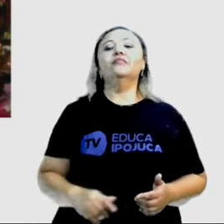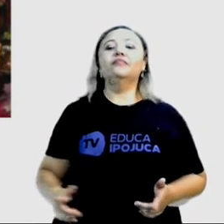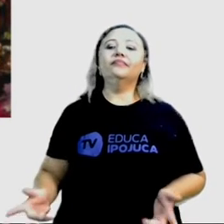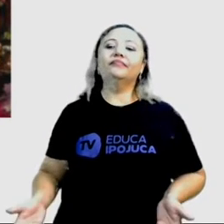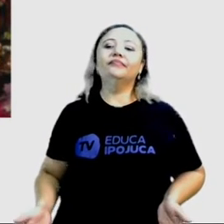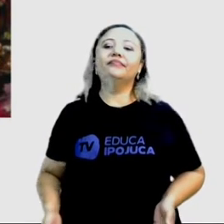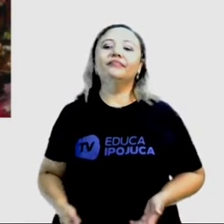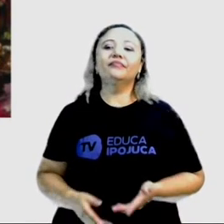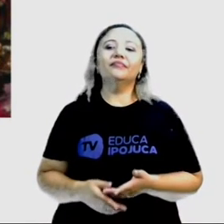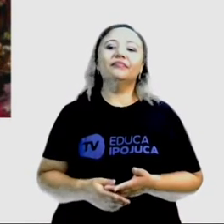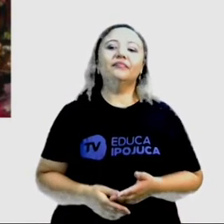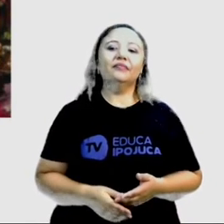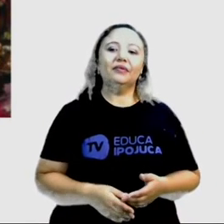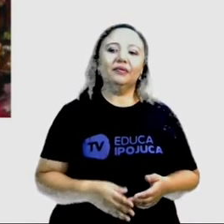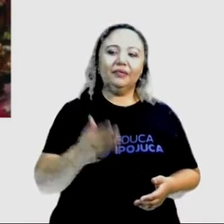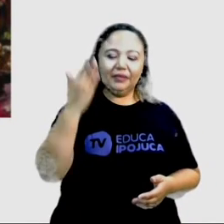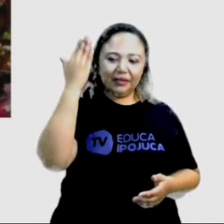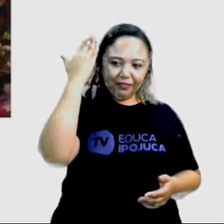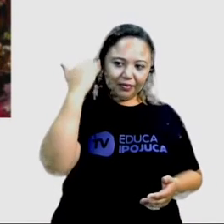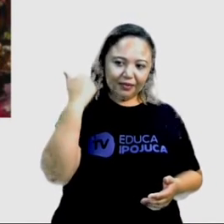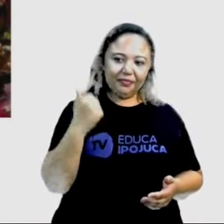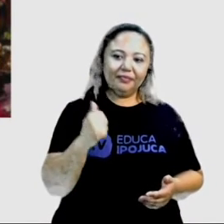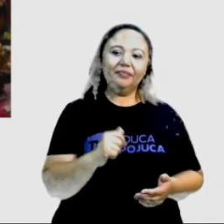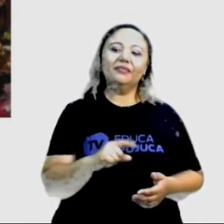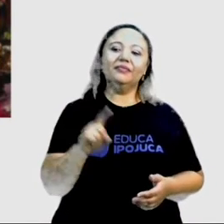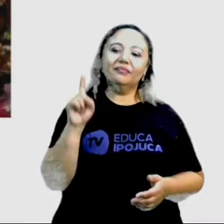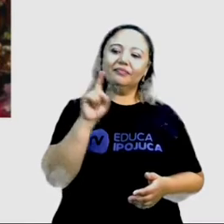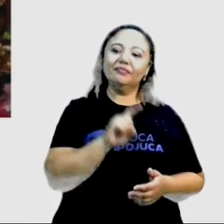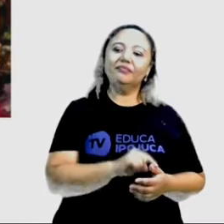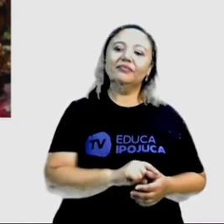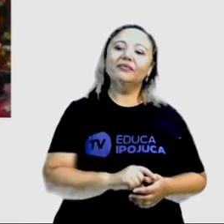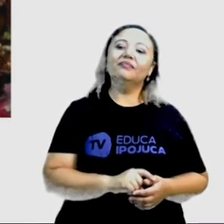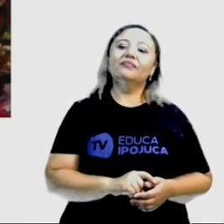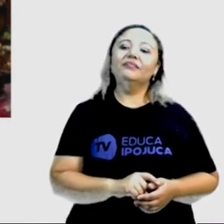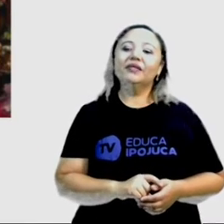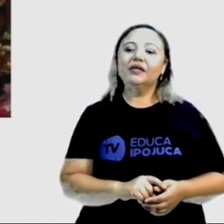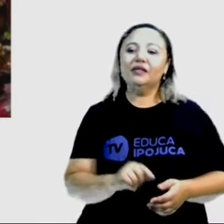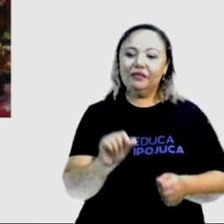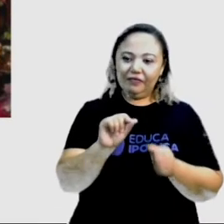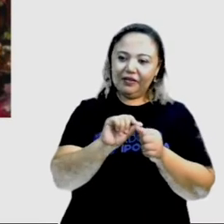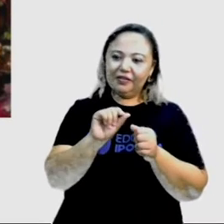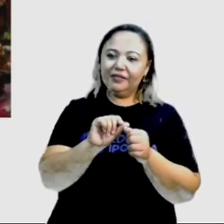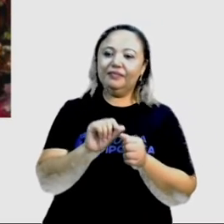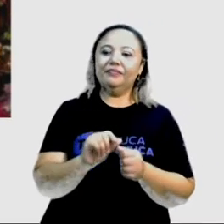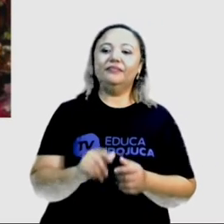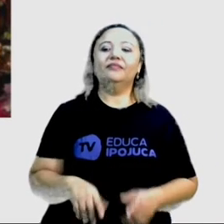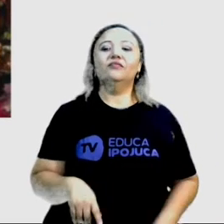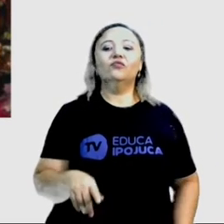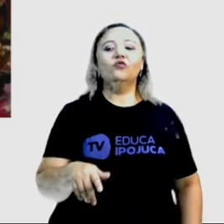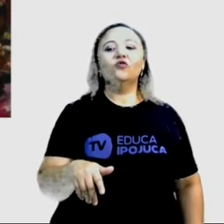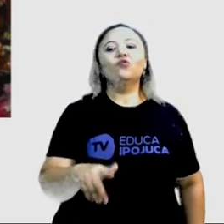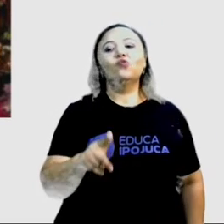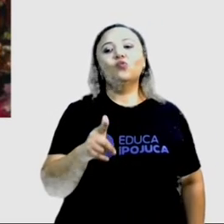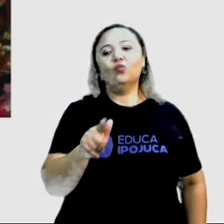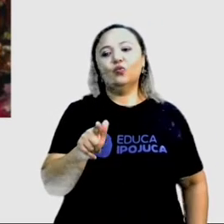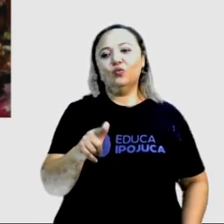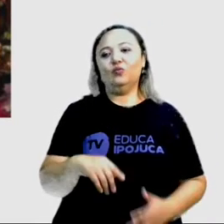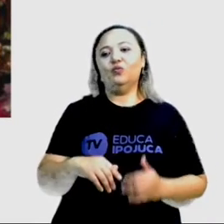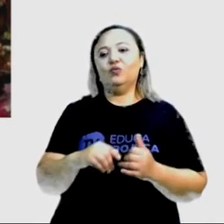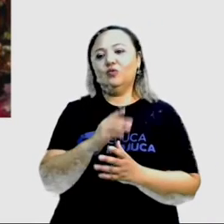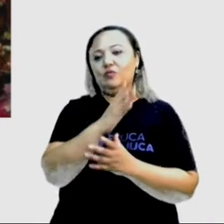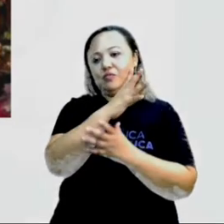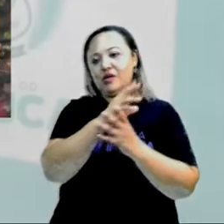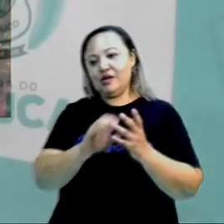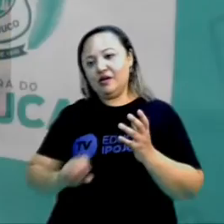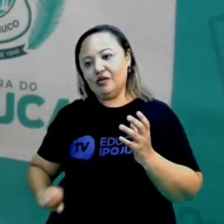de açúcar, como todos nós sabemos, é difícil de ser realizado. Então, era uma